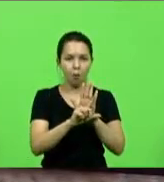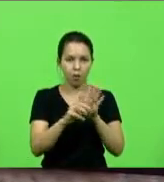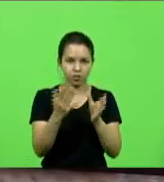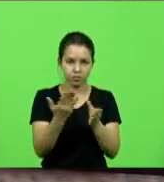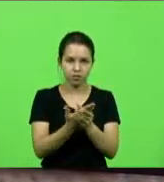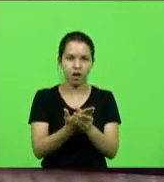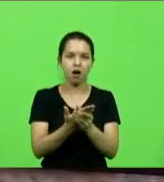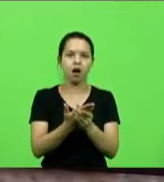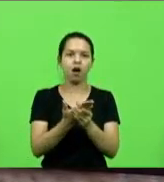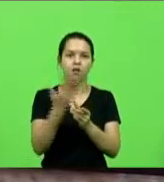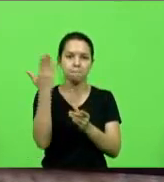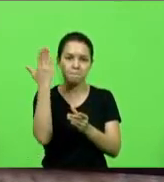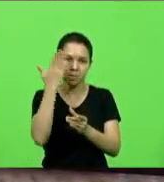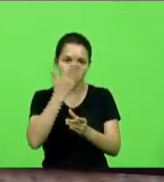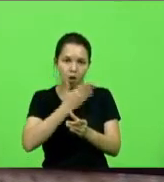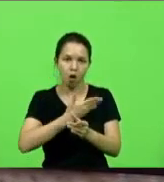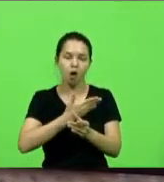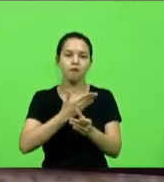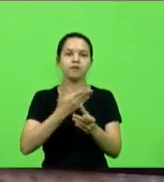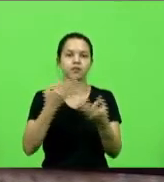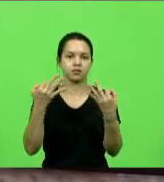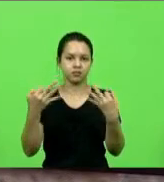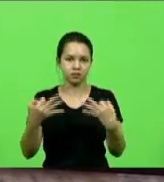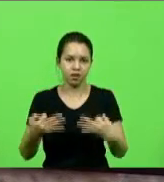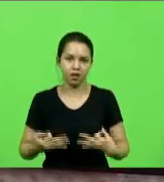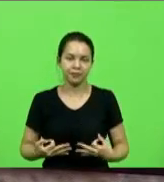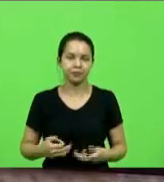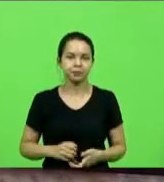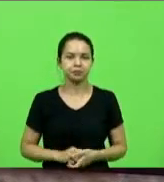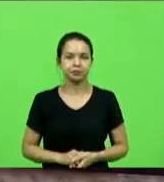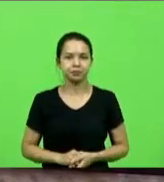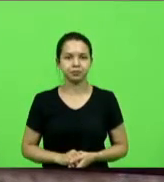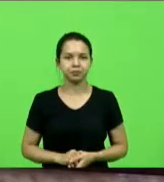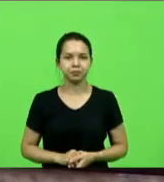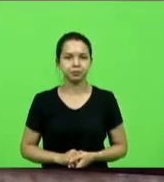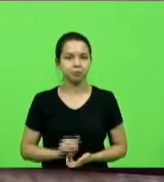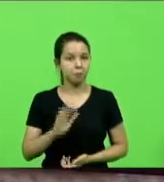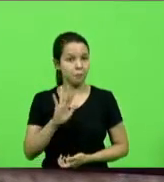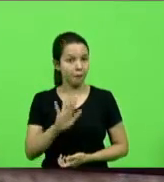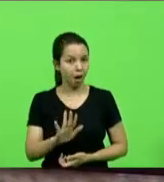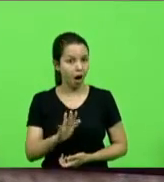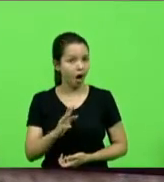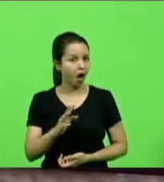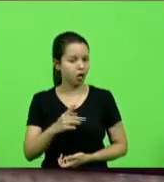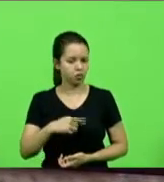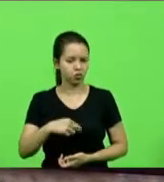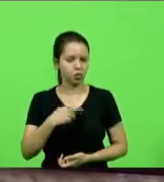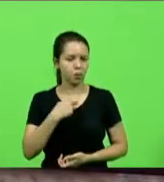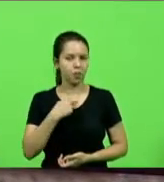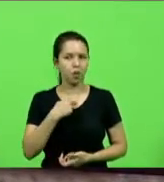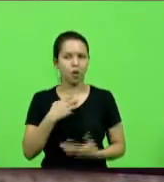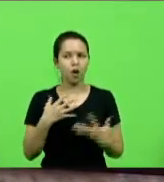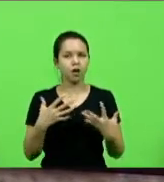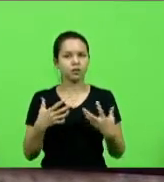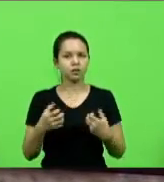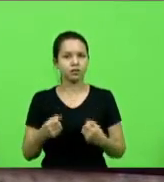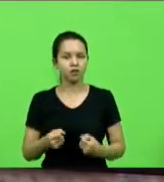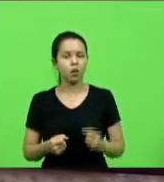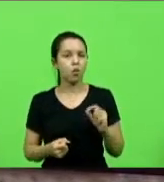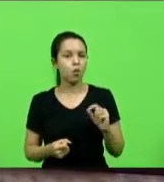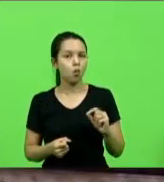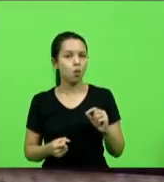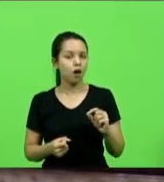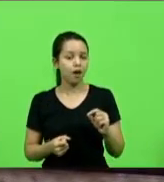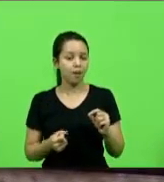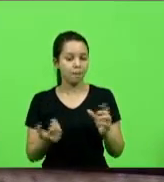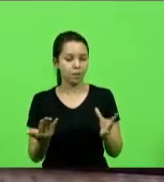alegações concretas. Agora, o que não se pode admitir neste momento é a falta do devido processo